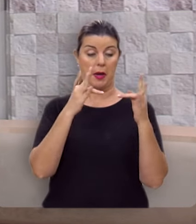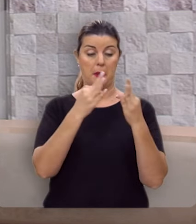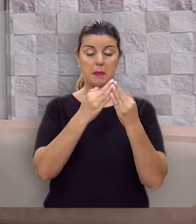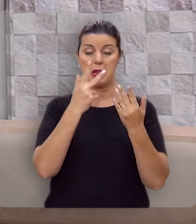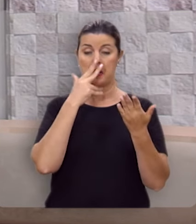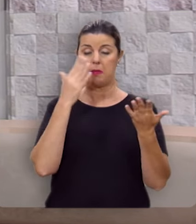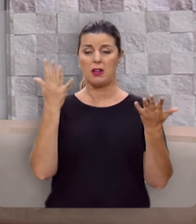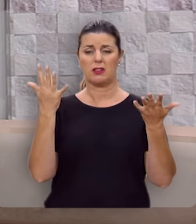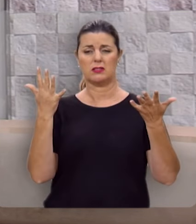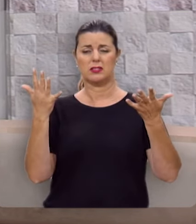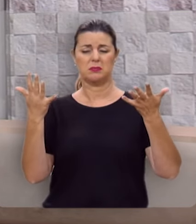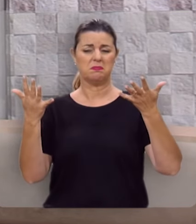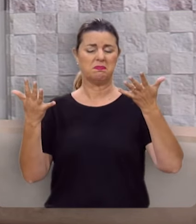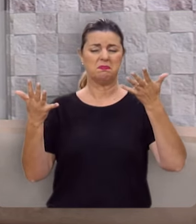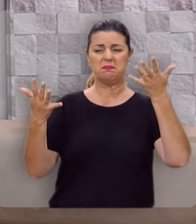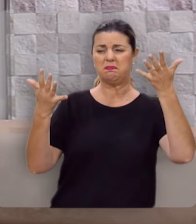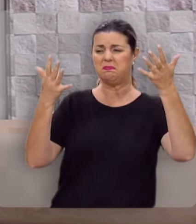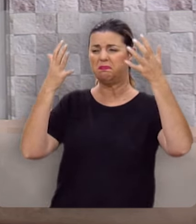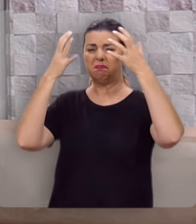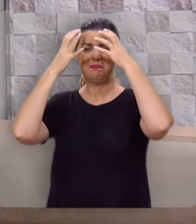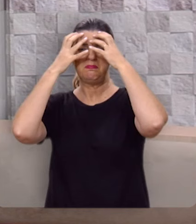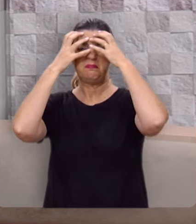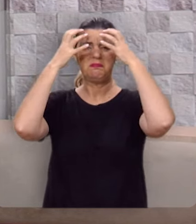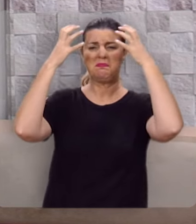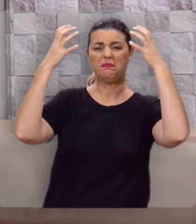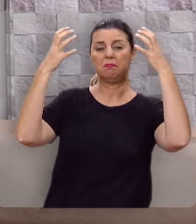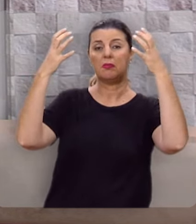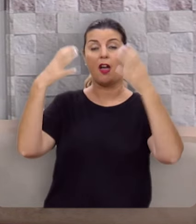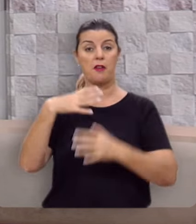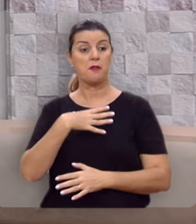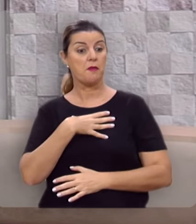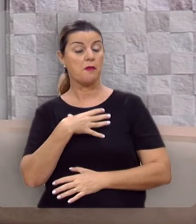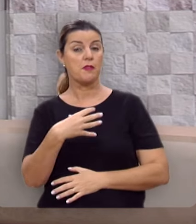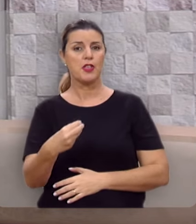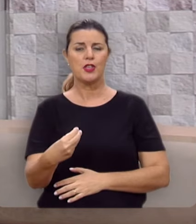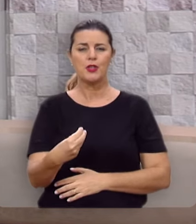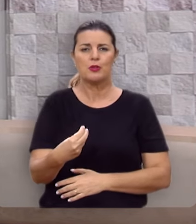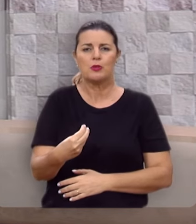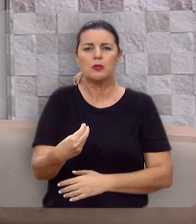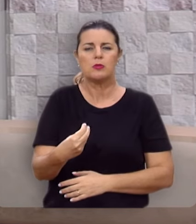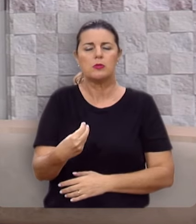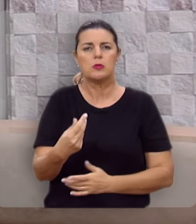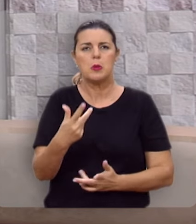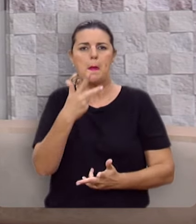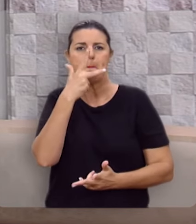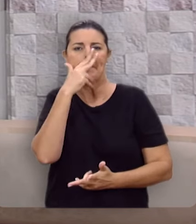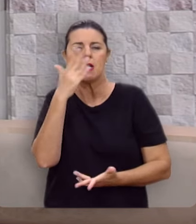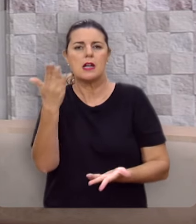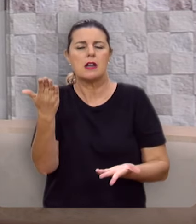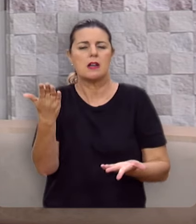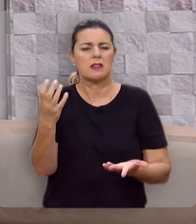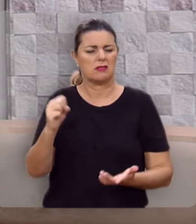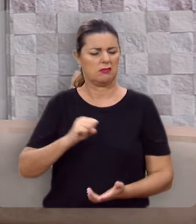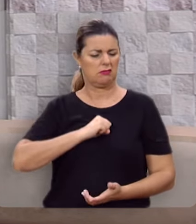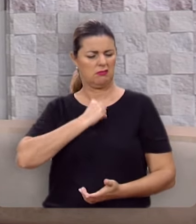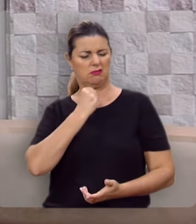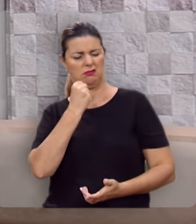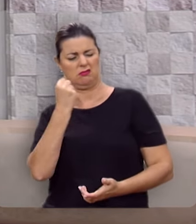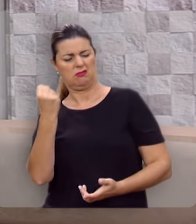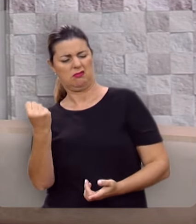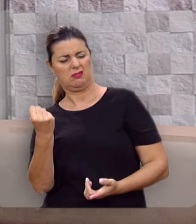estão como que desnorteadas. Os filhos tornam-se